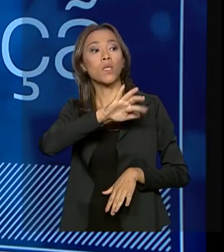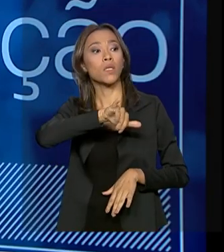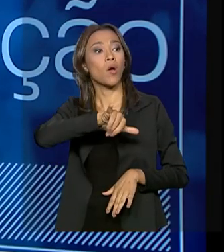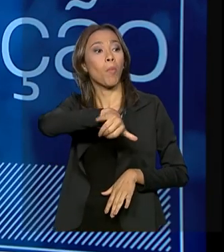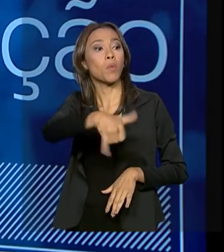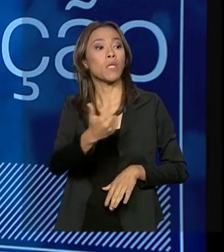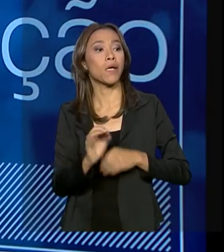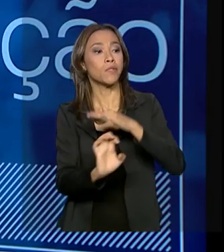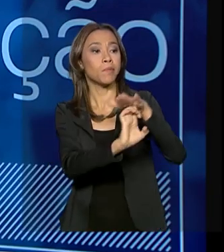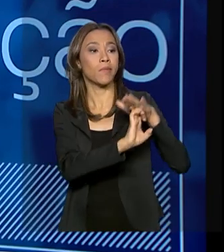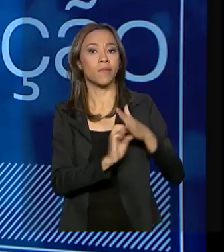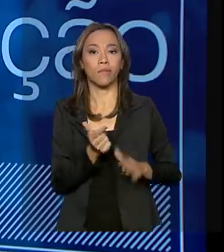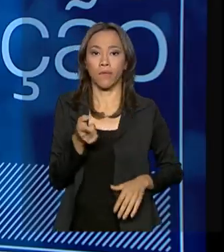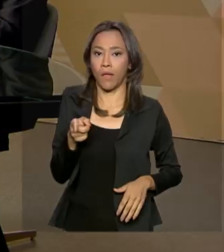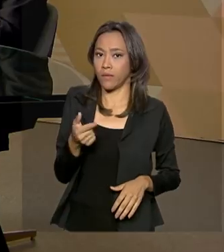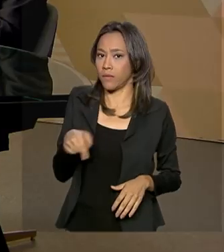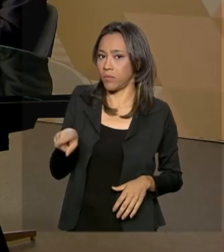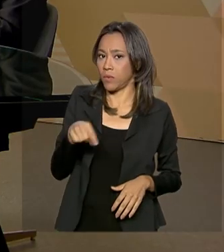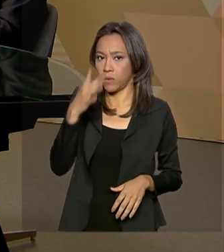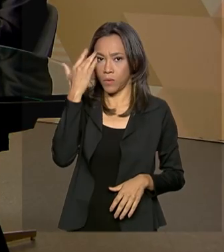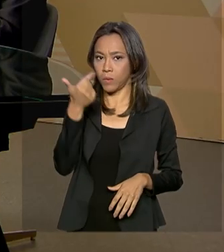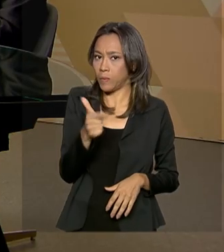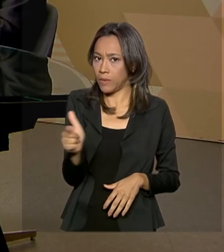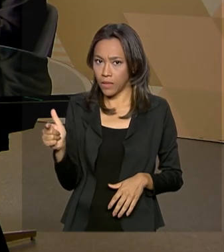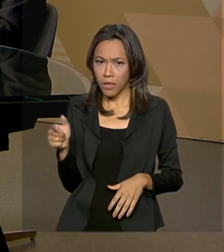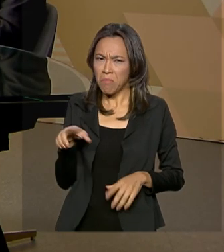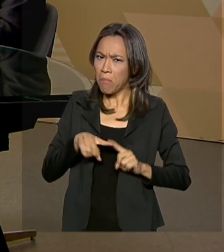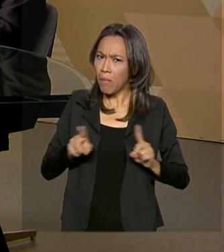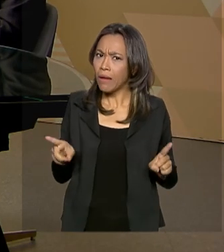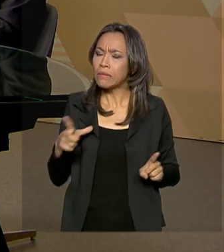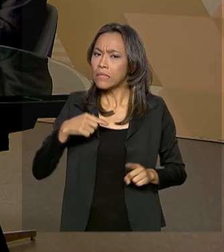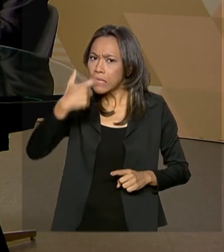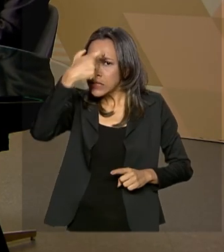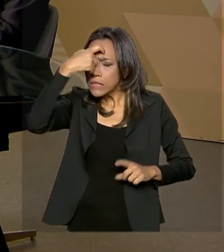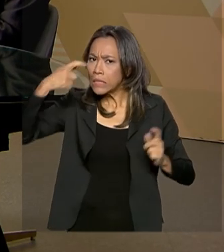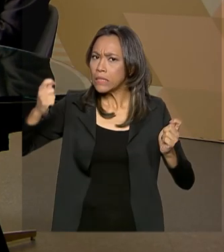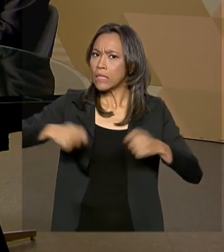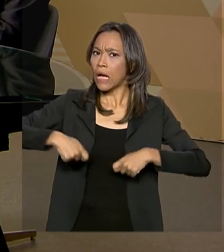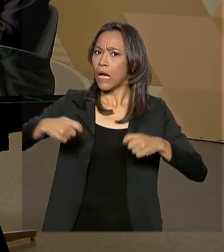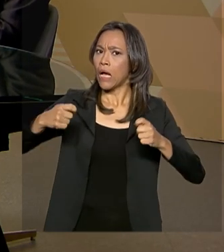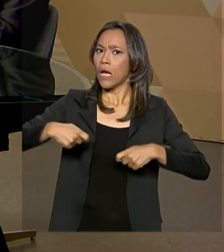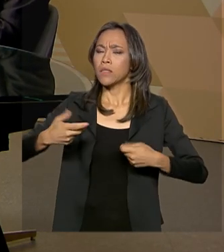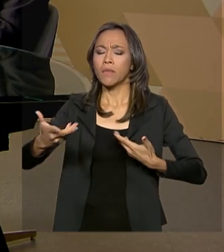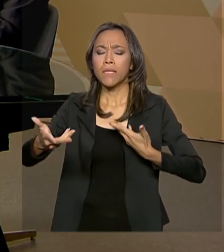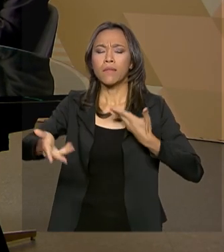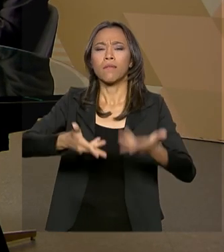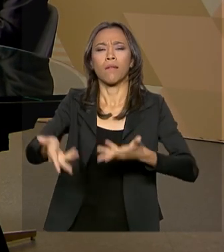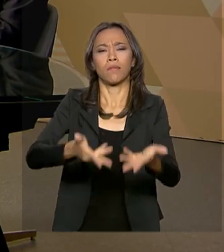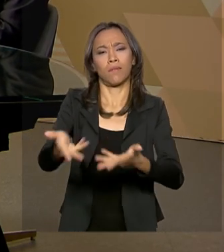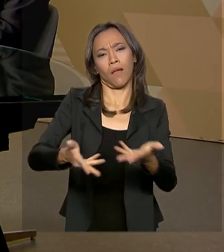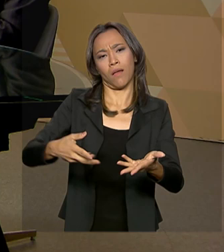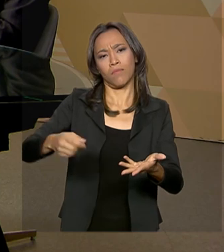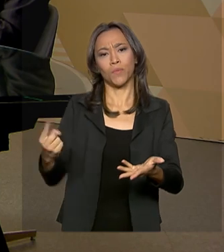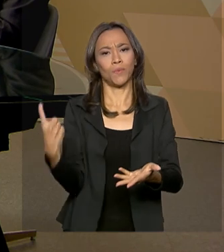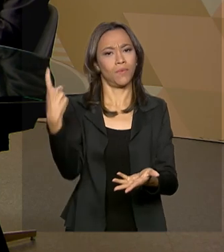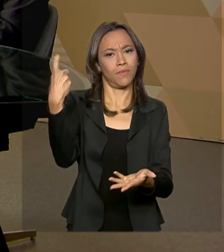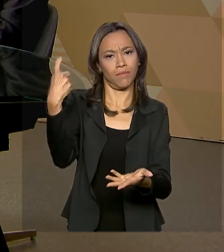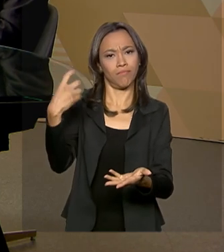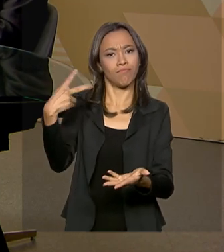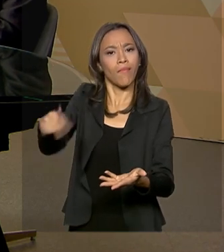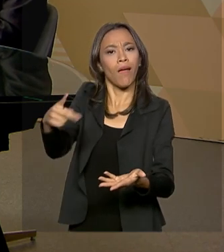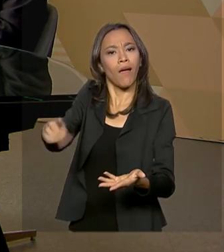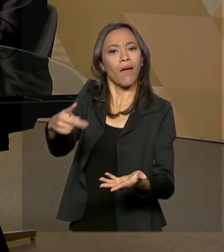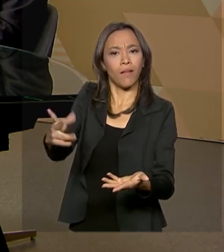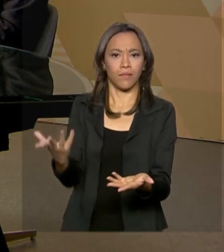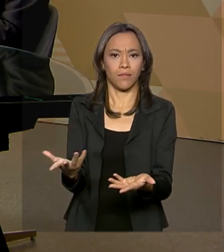e estas pessoas têm uma capacidade de tratamento do cliente único. Porque